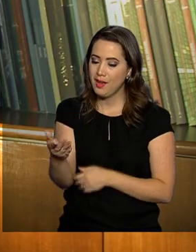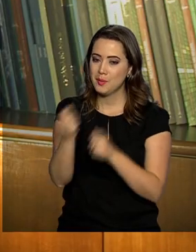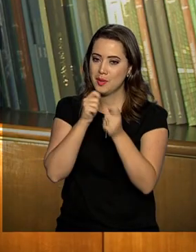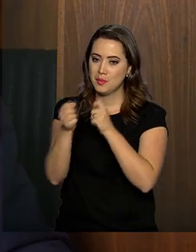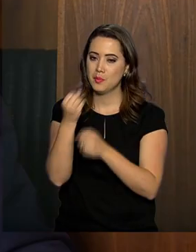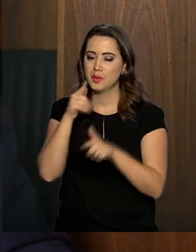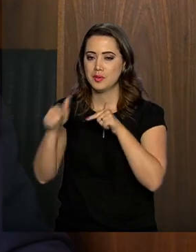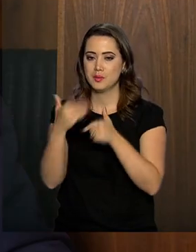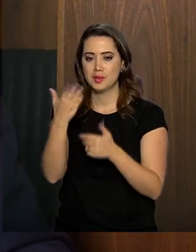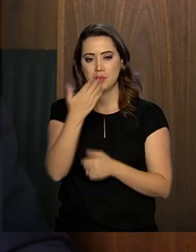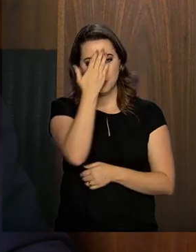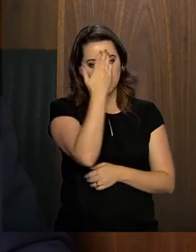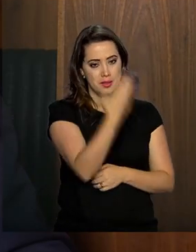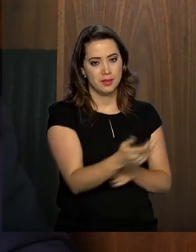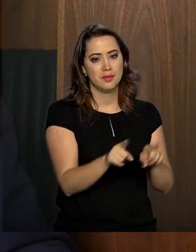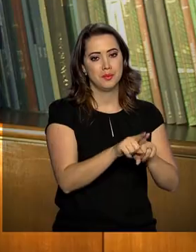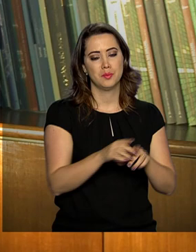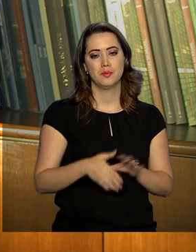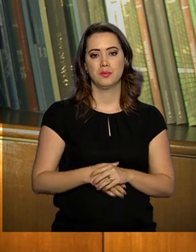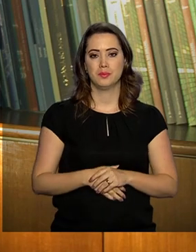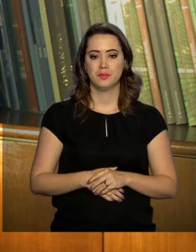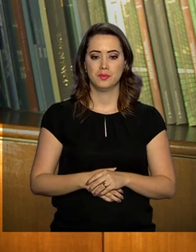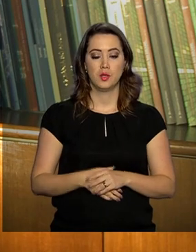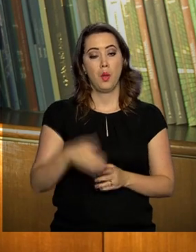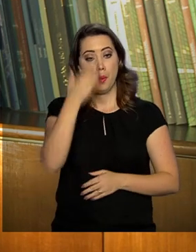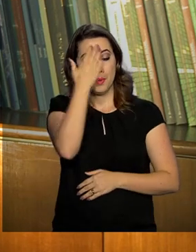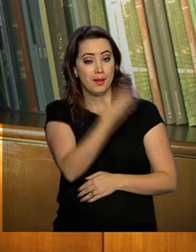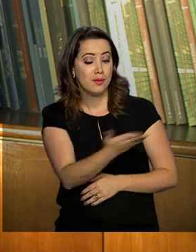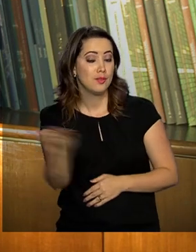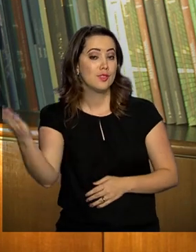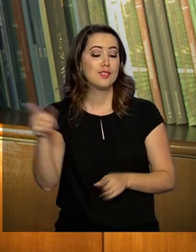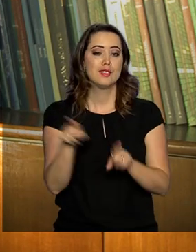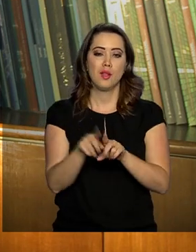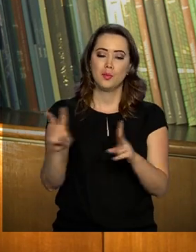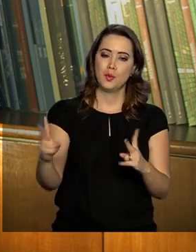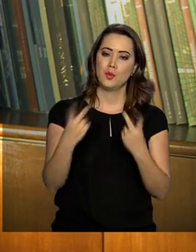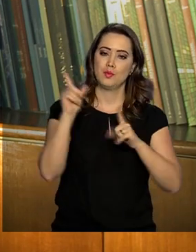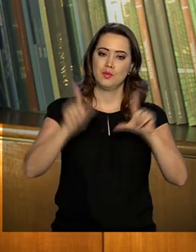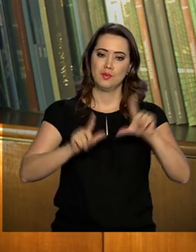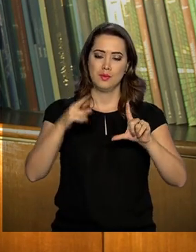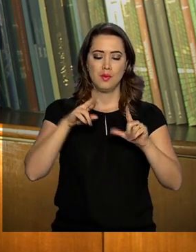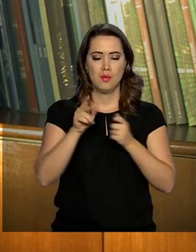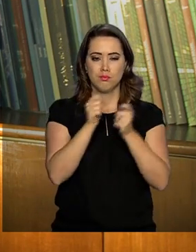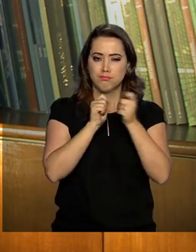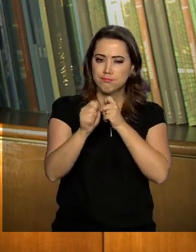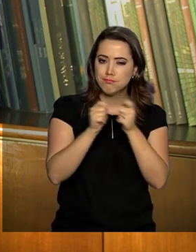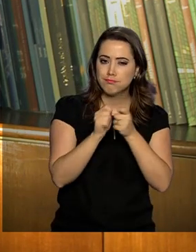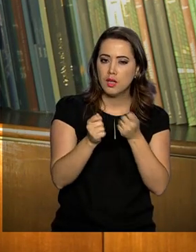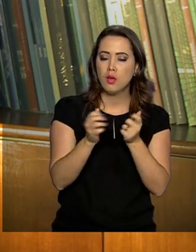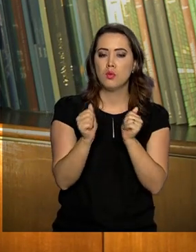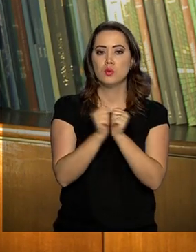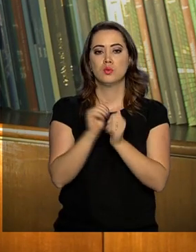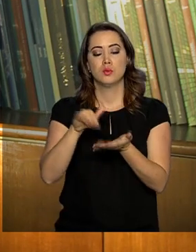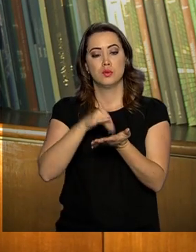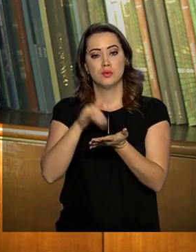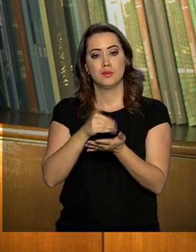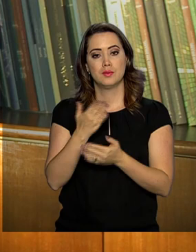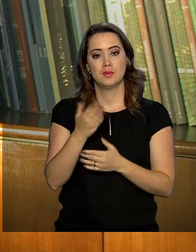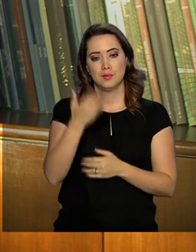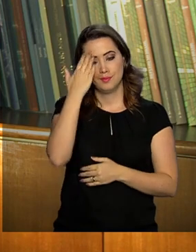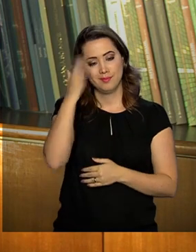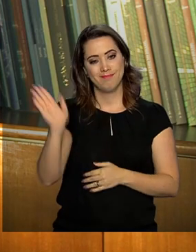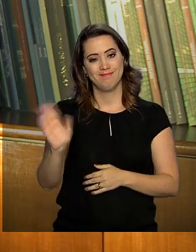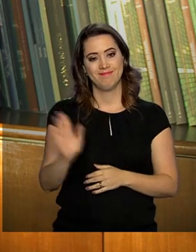entrevista. Bom trabalho para senhor. Obrigado também. Obrigado também a você por acompanhar essa entrevista exclusiva com o secretário Rogério Marinho.